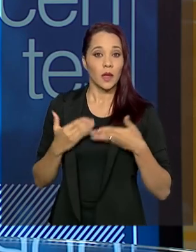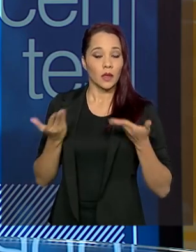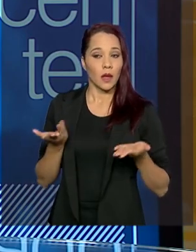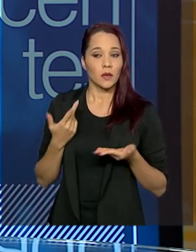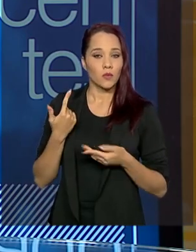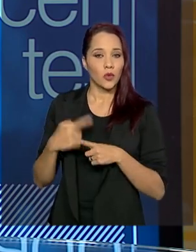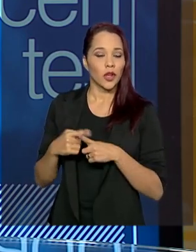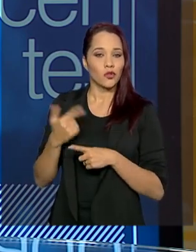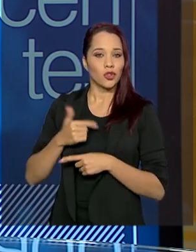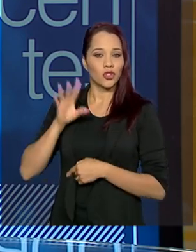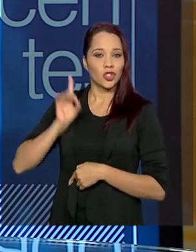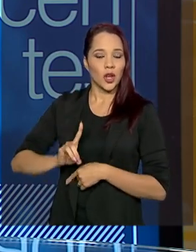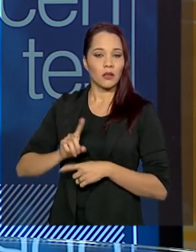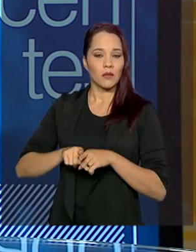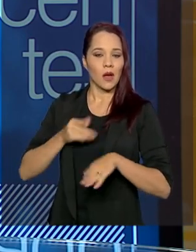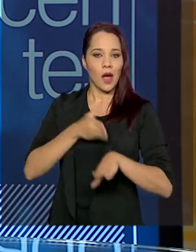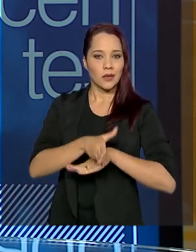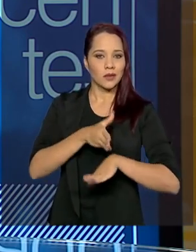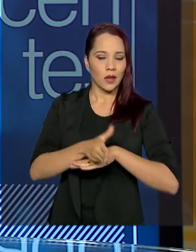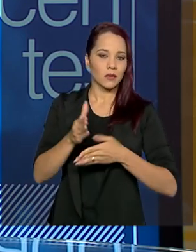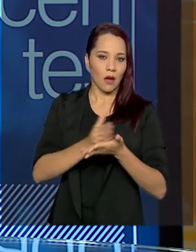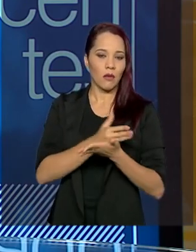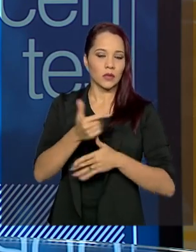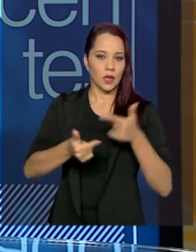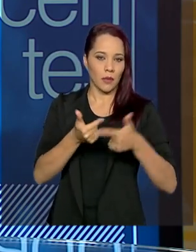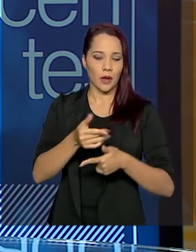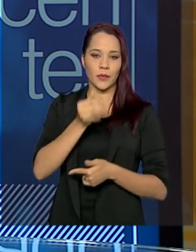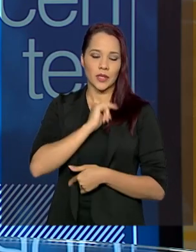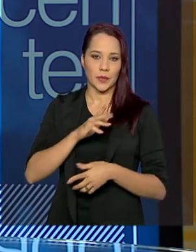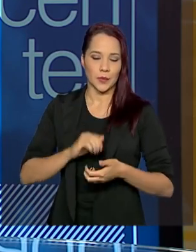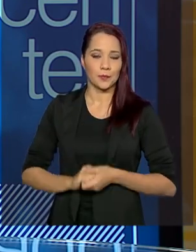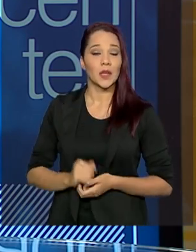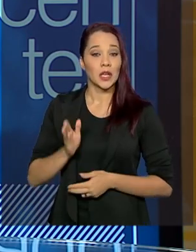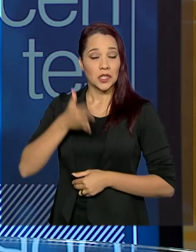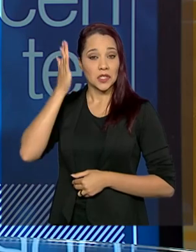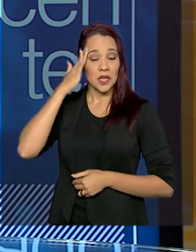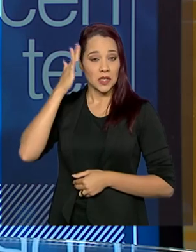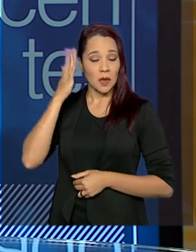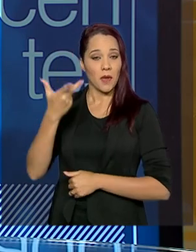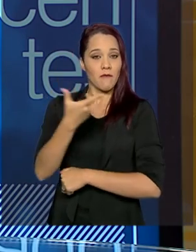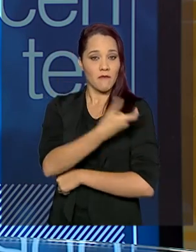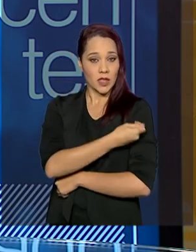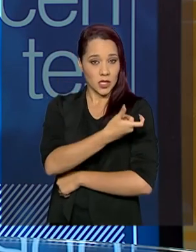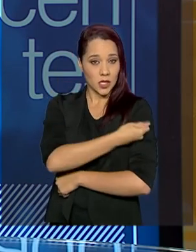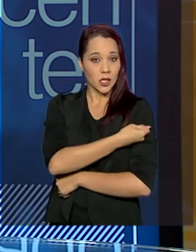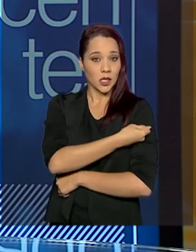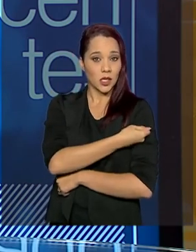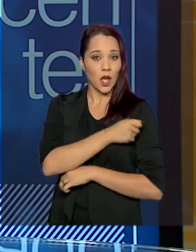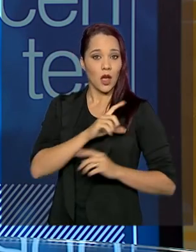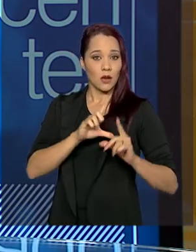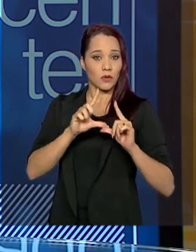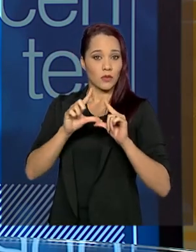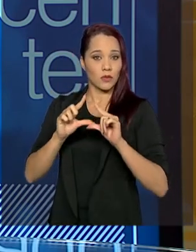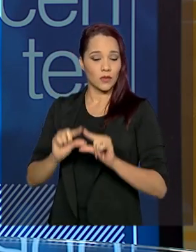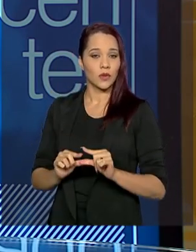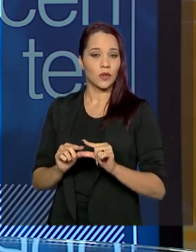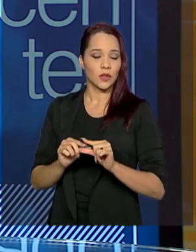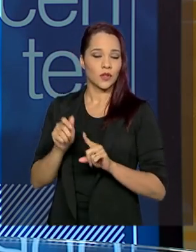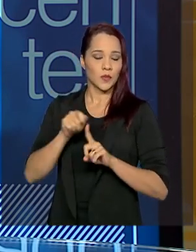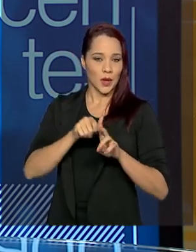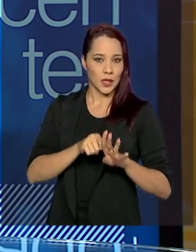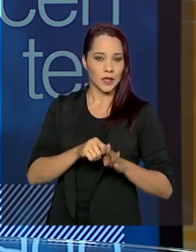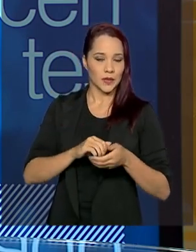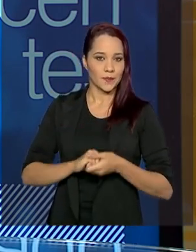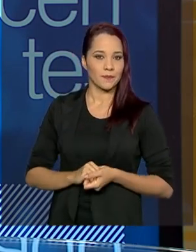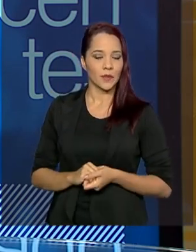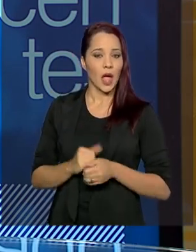privação de direitos como de acesso a determinados serviços. Por exemplo, já sabemos que a cobertura vacinal diminuiu muito nesses últimos meses.